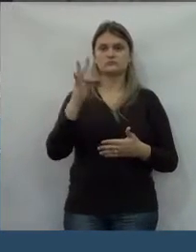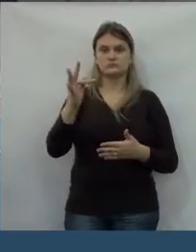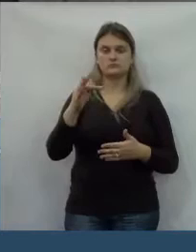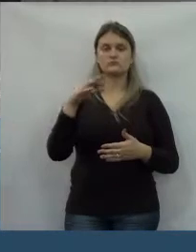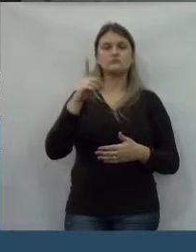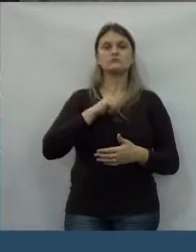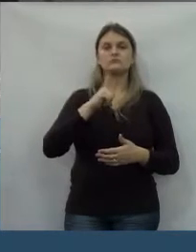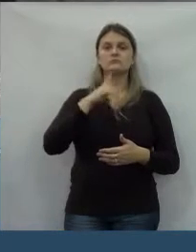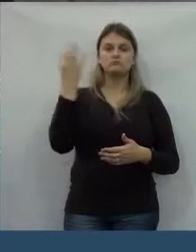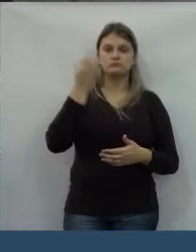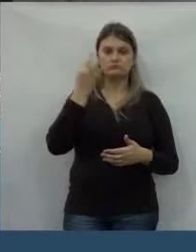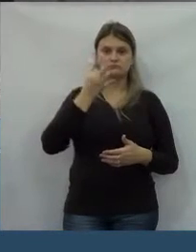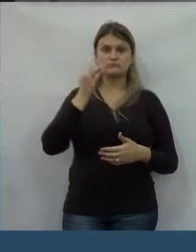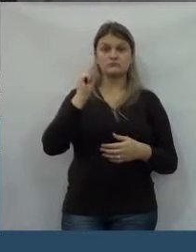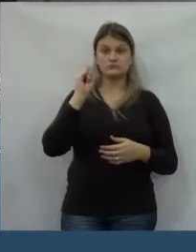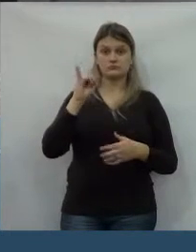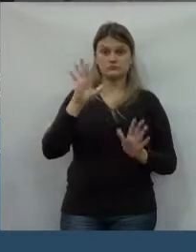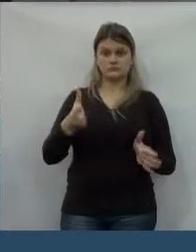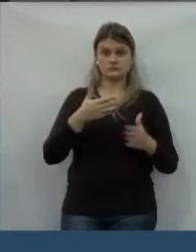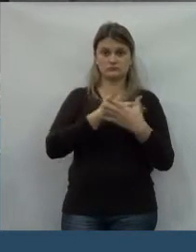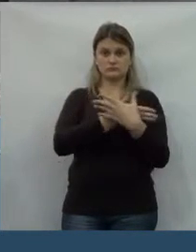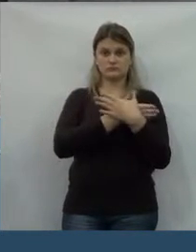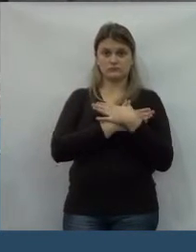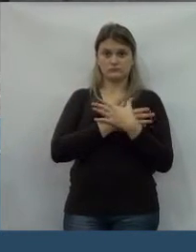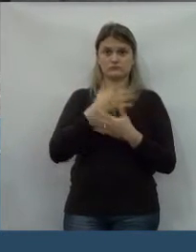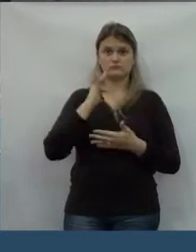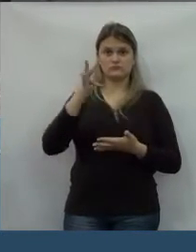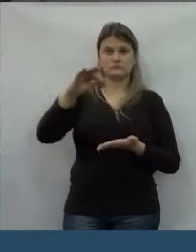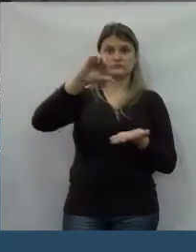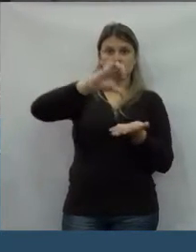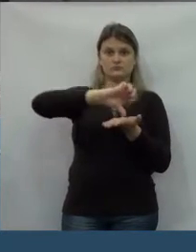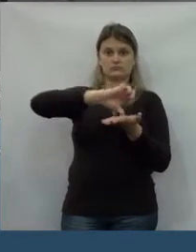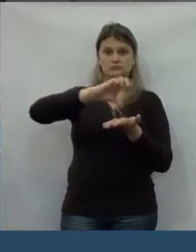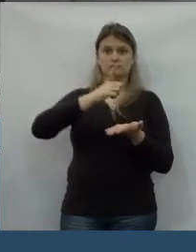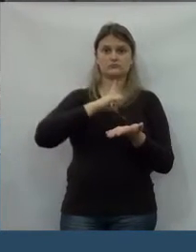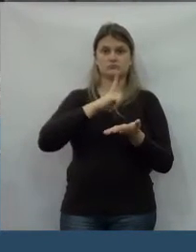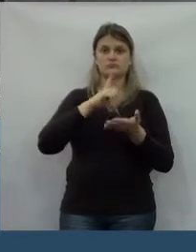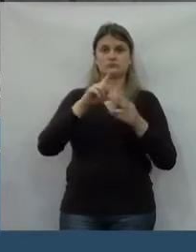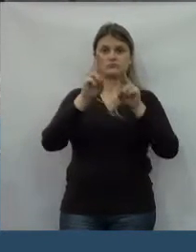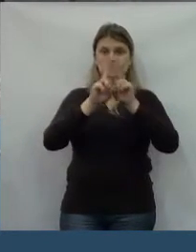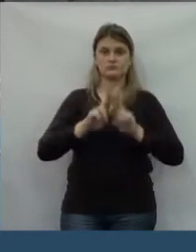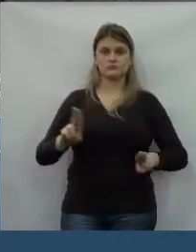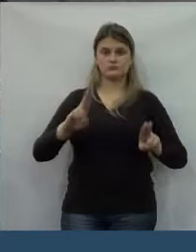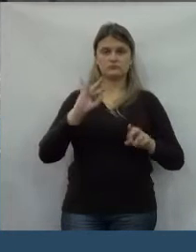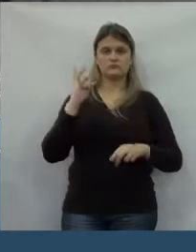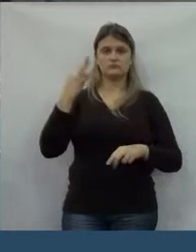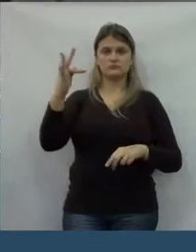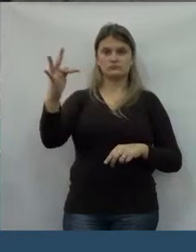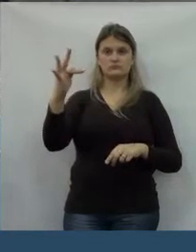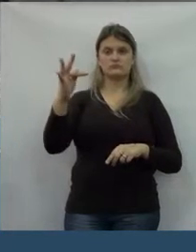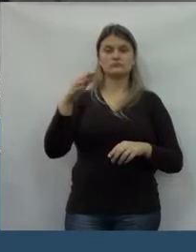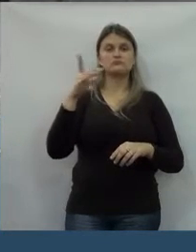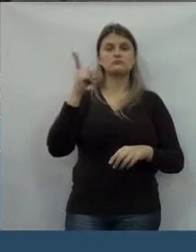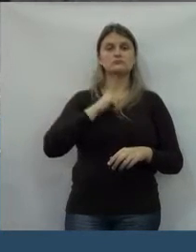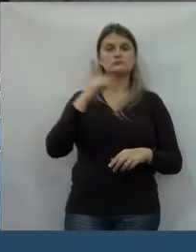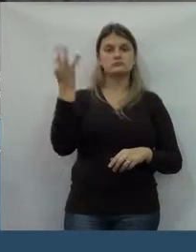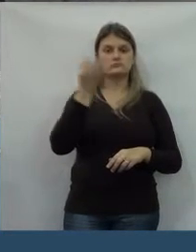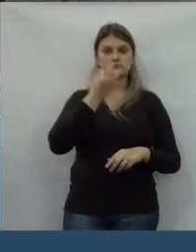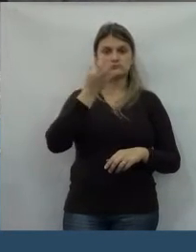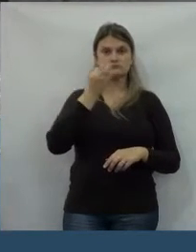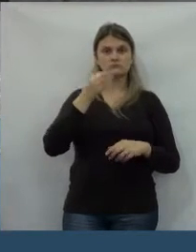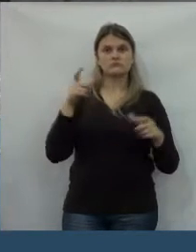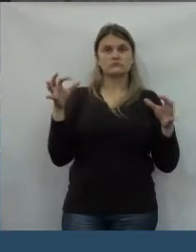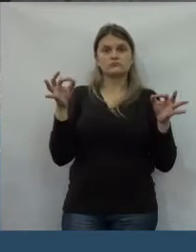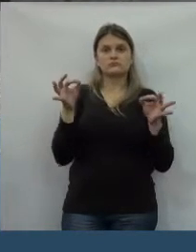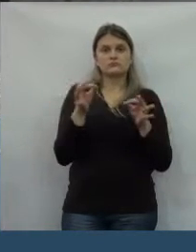E, com certeza, com a Uniguaçu hoje, sendo um plano universitário do Nano Vitória, com certeza,